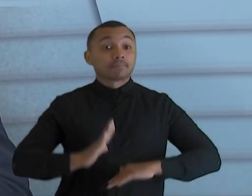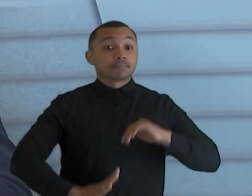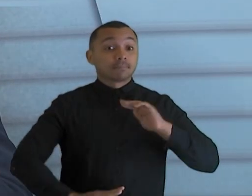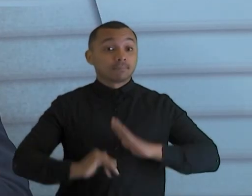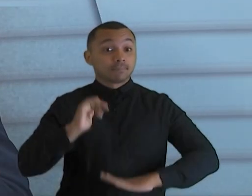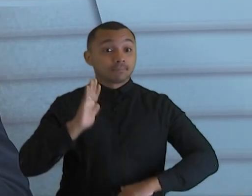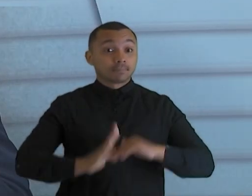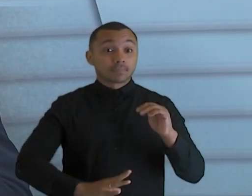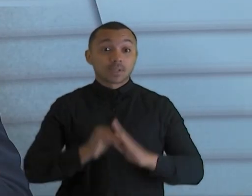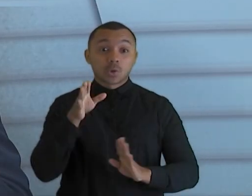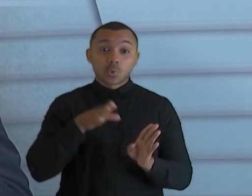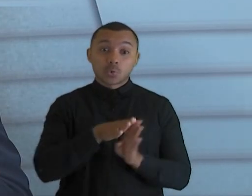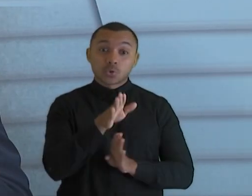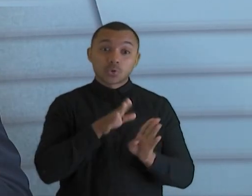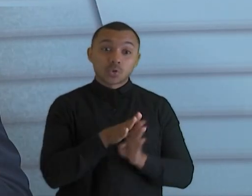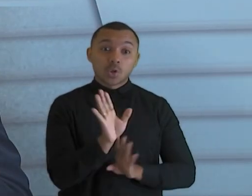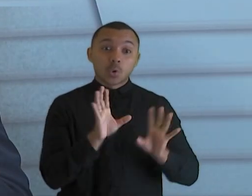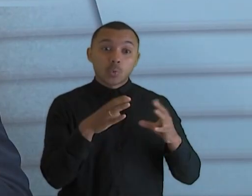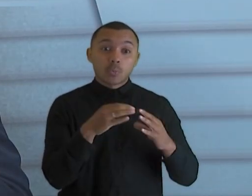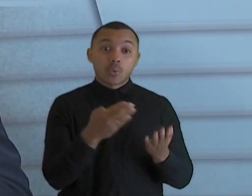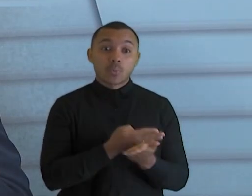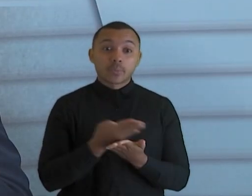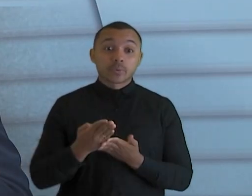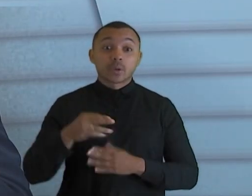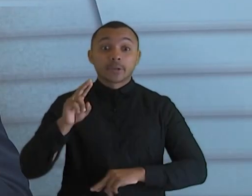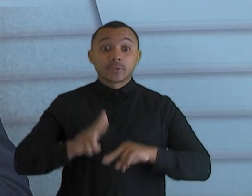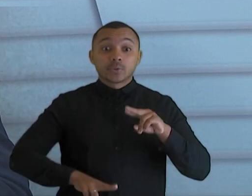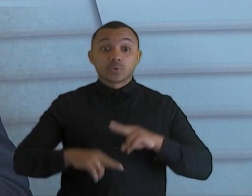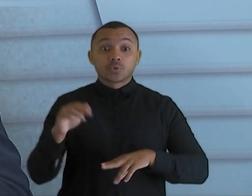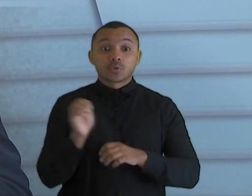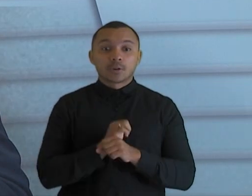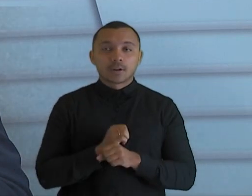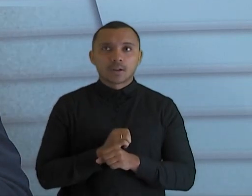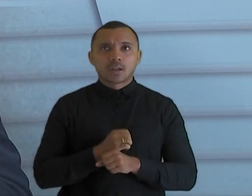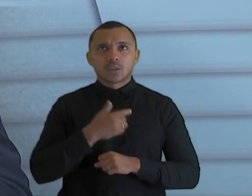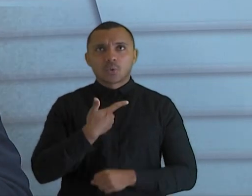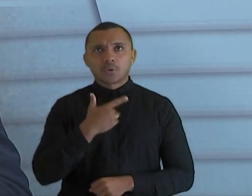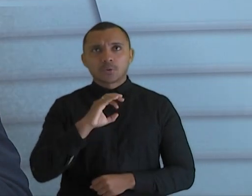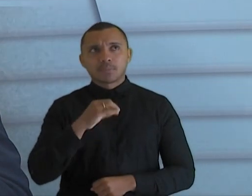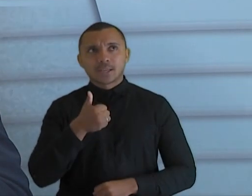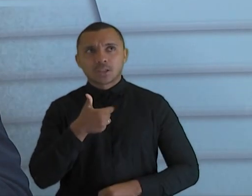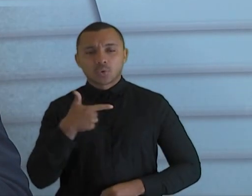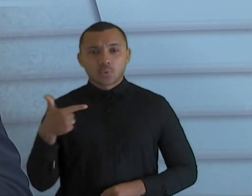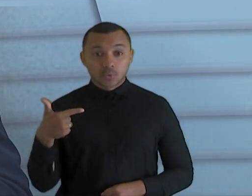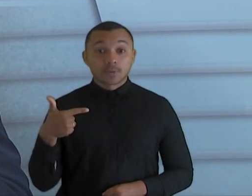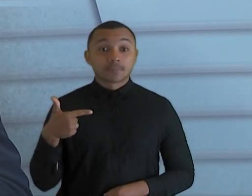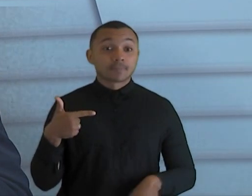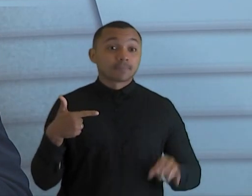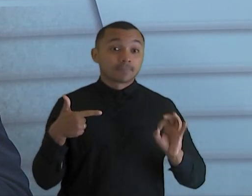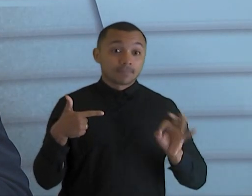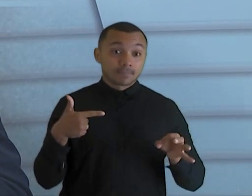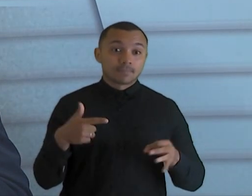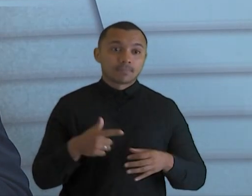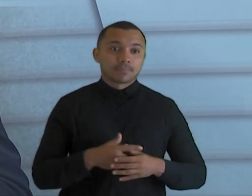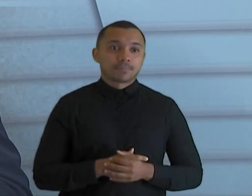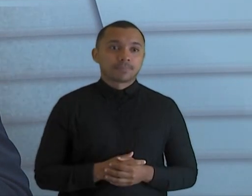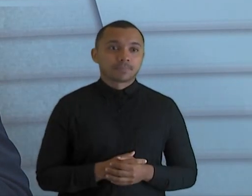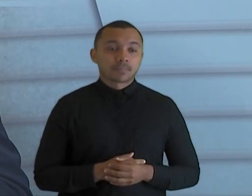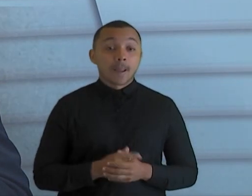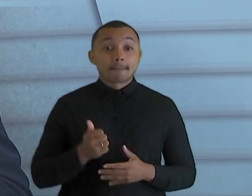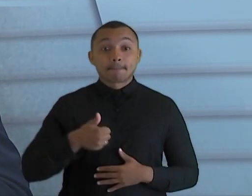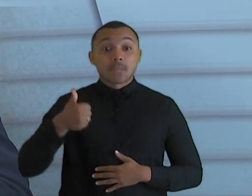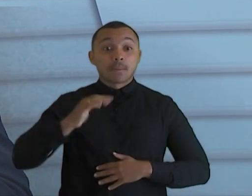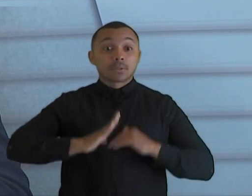é conselheiro do Tribunal de Contas desde junho de 2012. Ele foi o primeiro